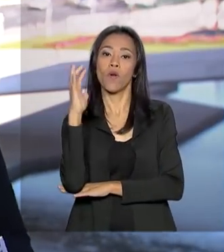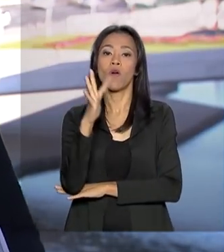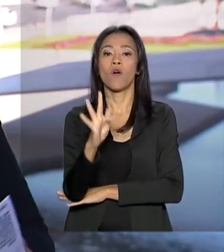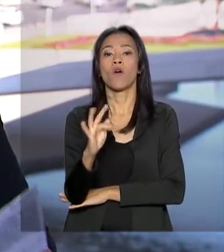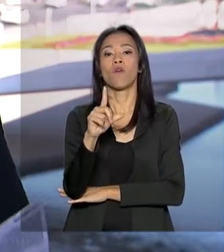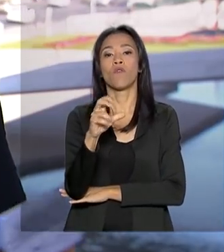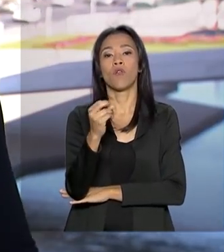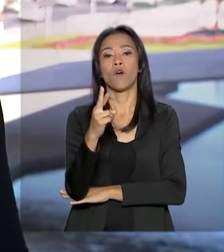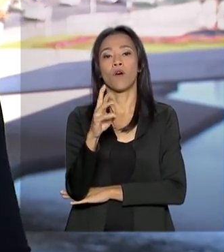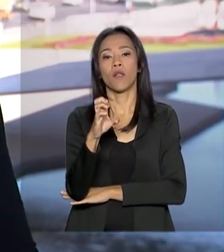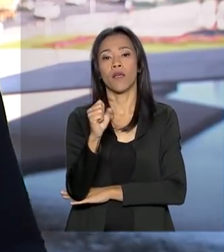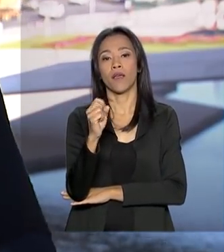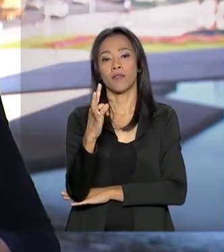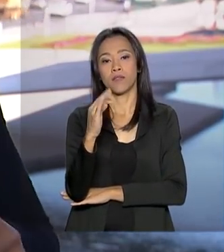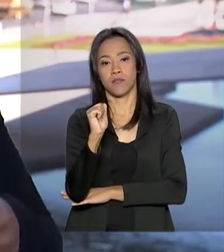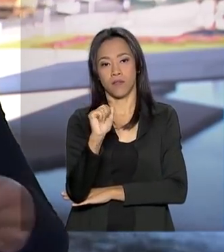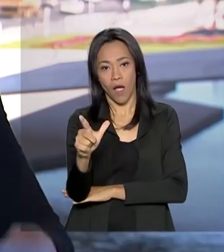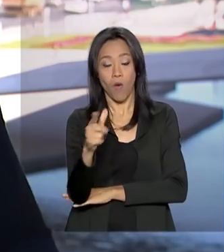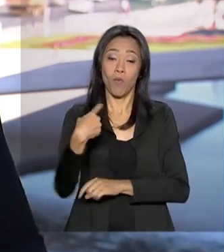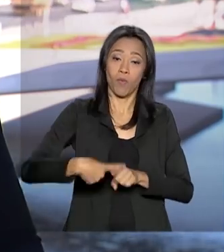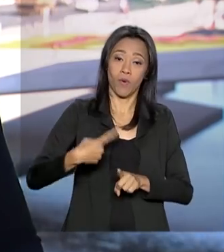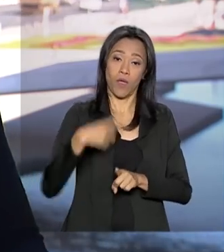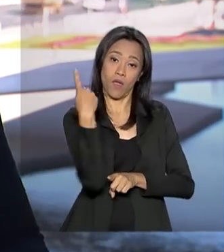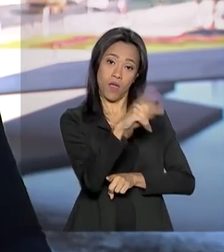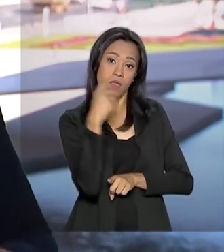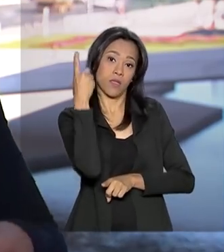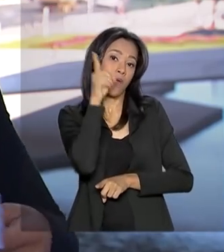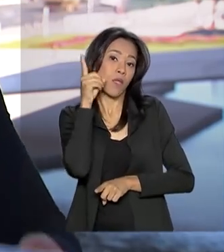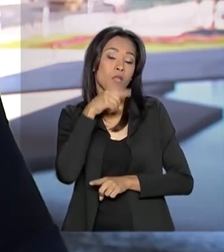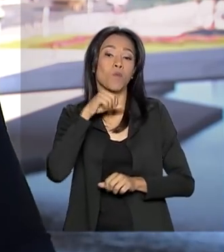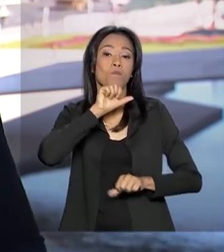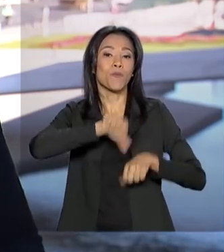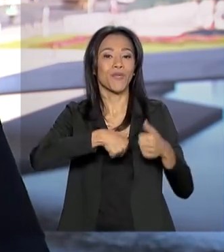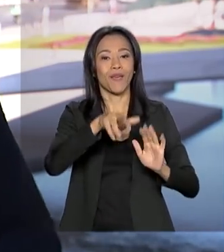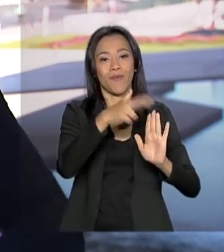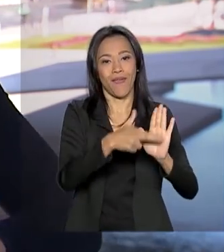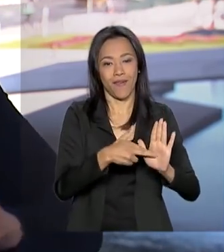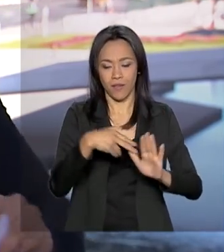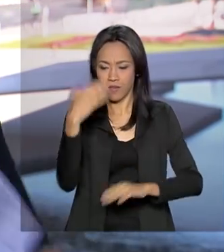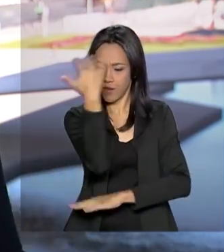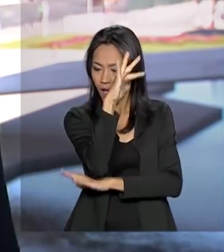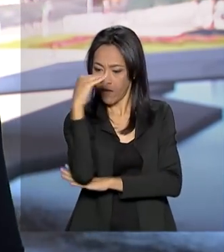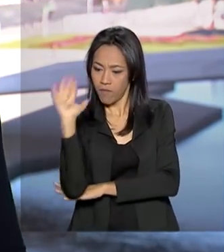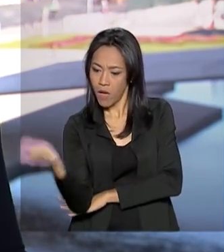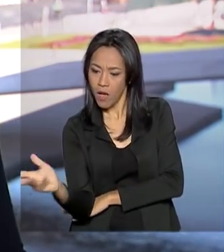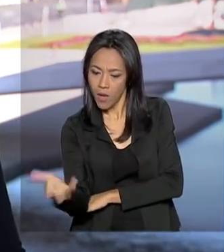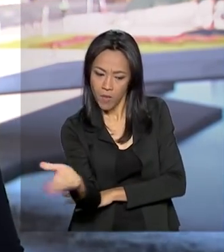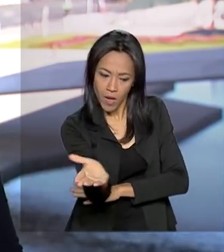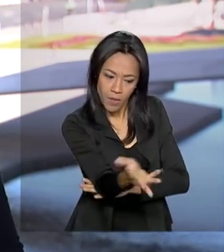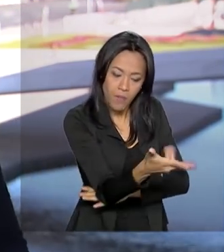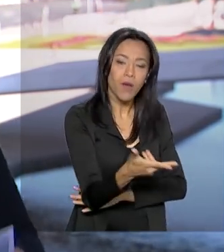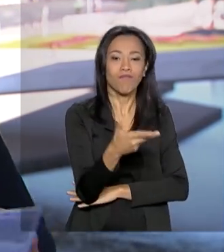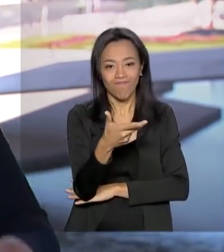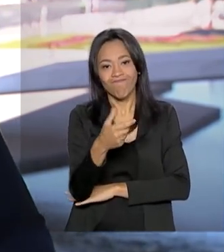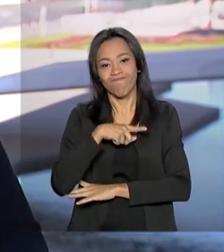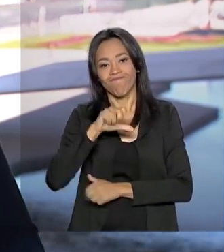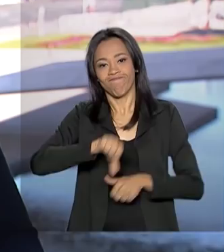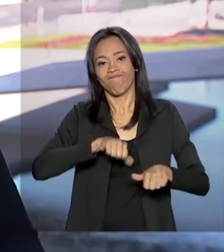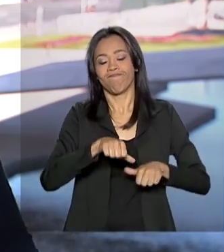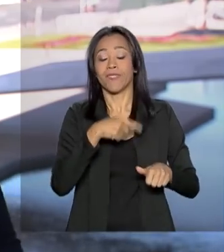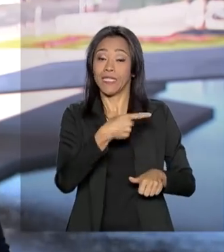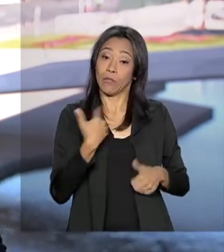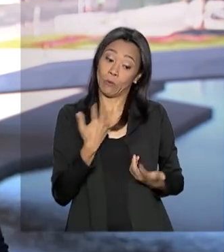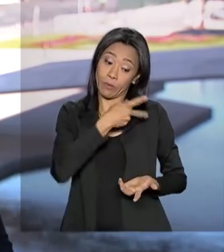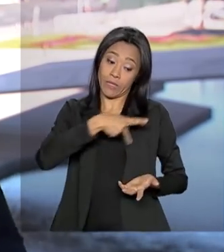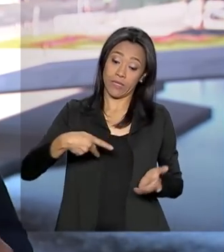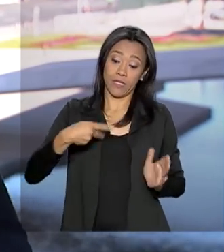deputados mudaram regras para a recomposição de áreas desmatadas e aí, apesar da aprovação na Câmara, o presidente do